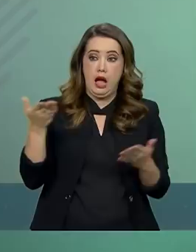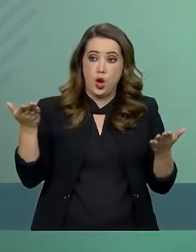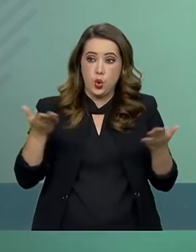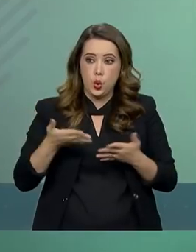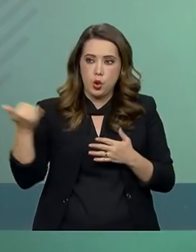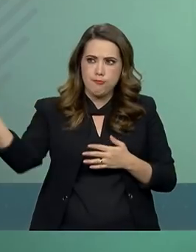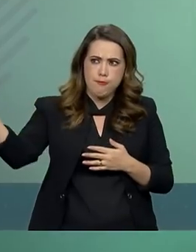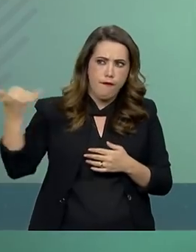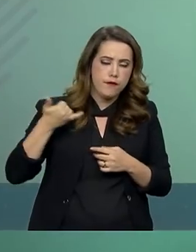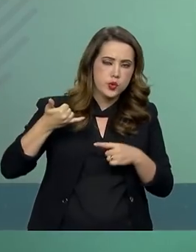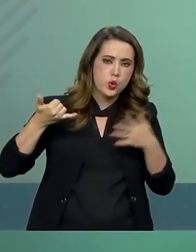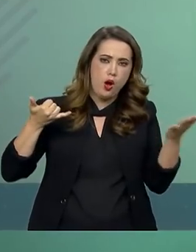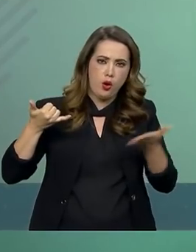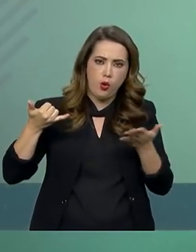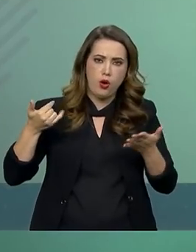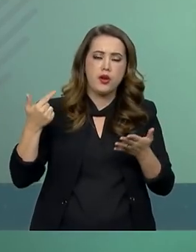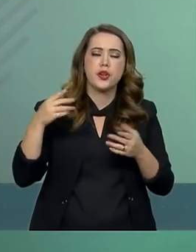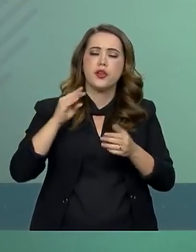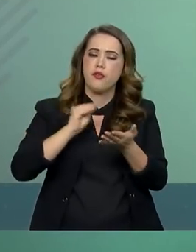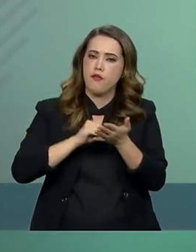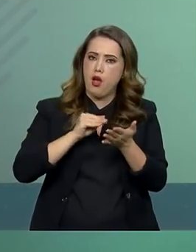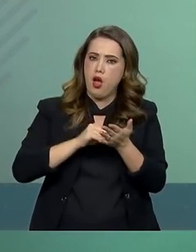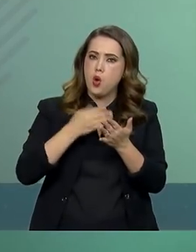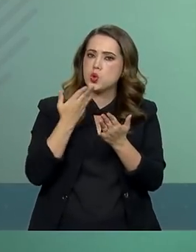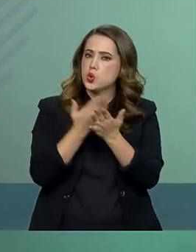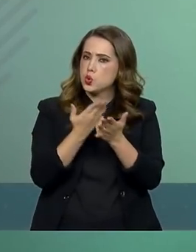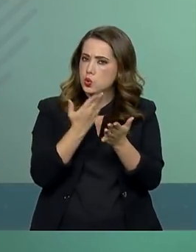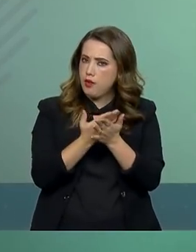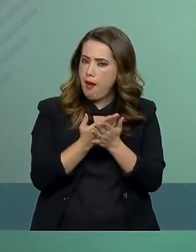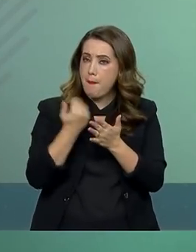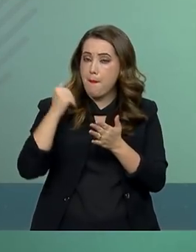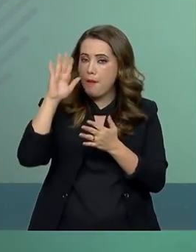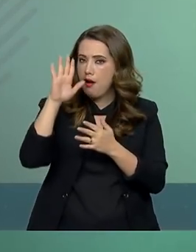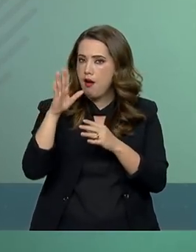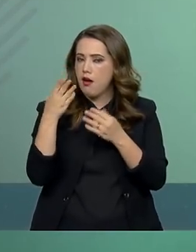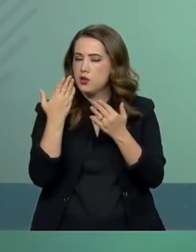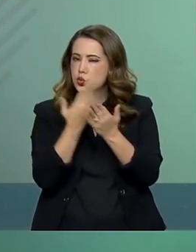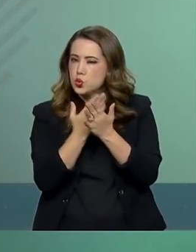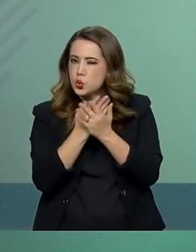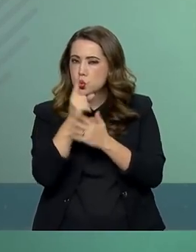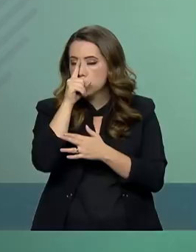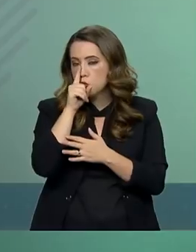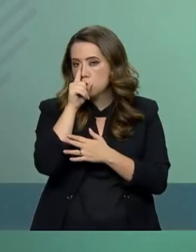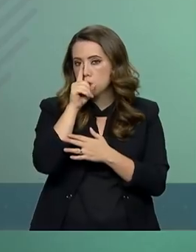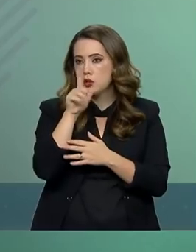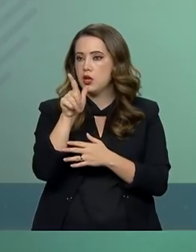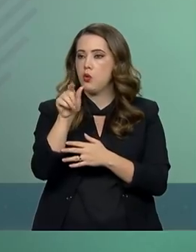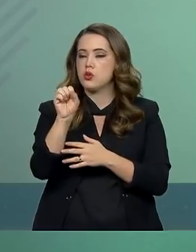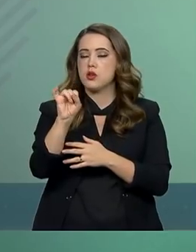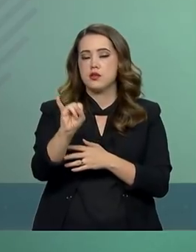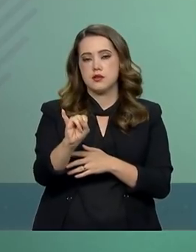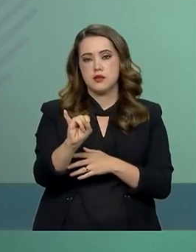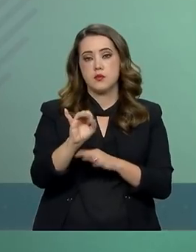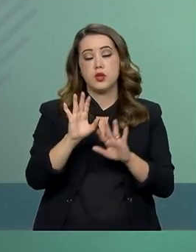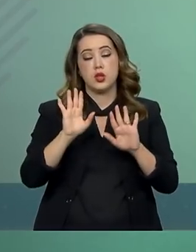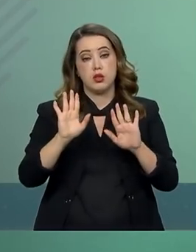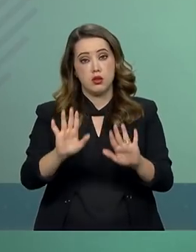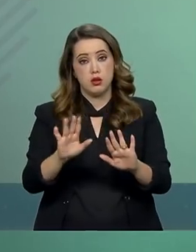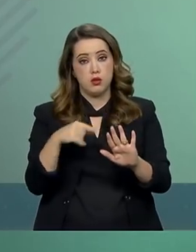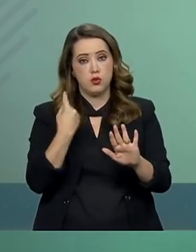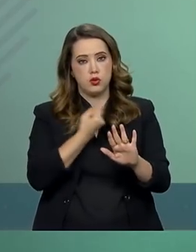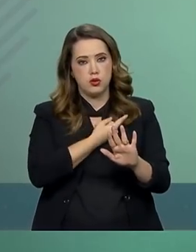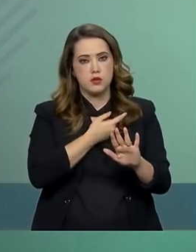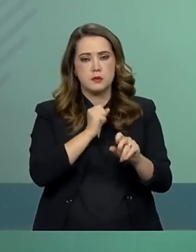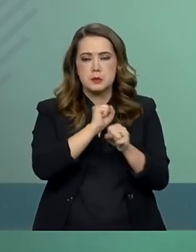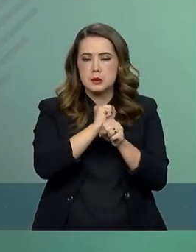há uma decisão final sobre isso a despeito das análises de risco elencadas pelo GSI. Então, nós vamos ficar